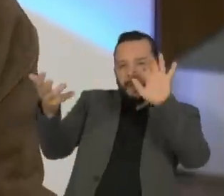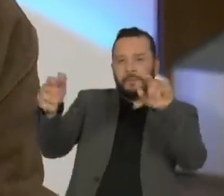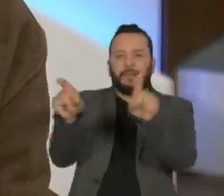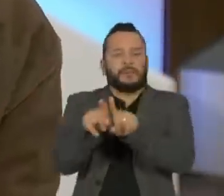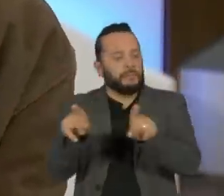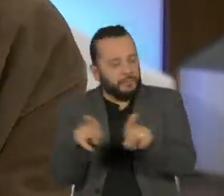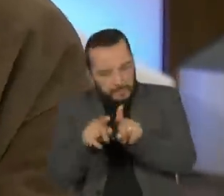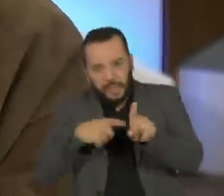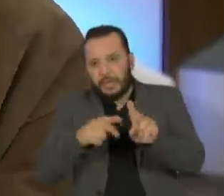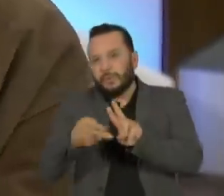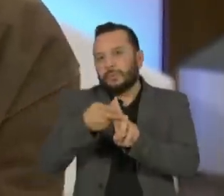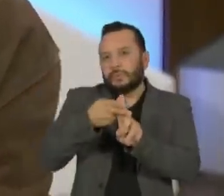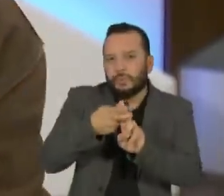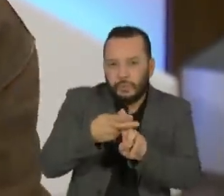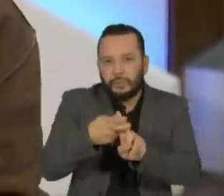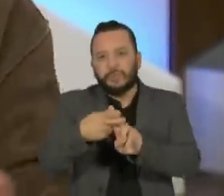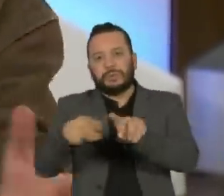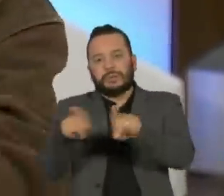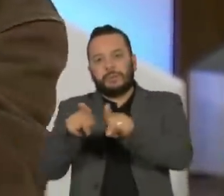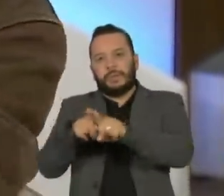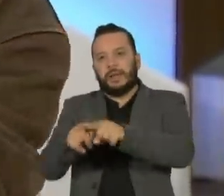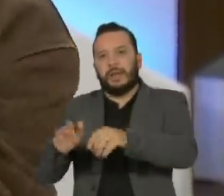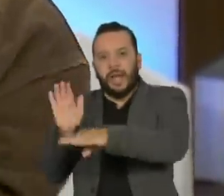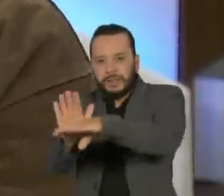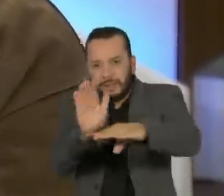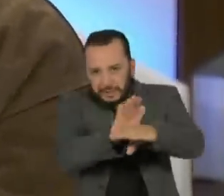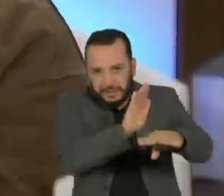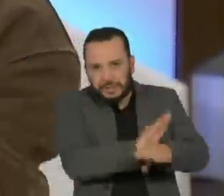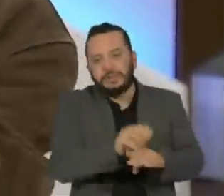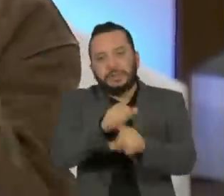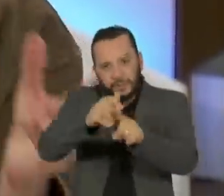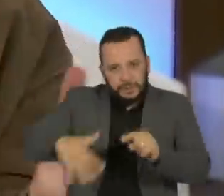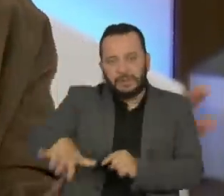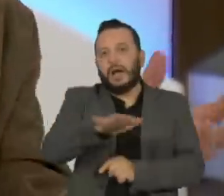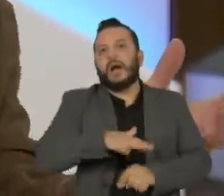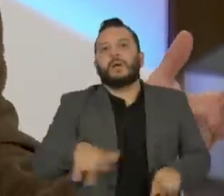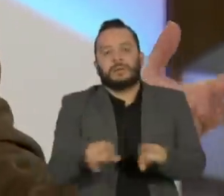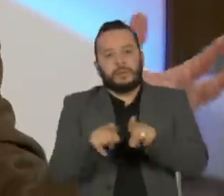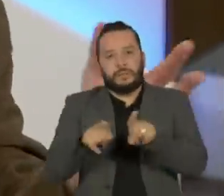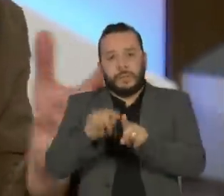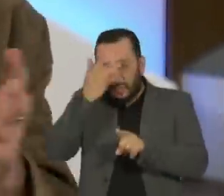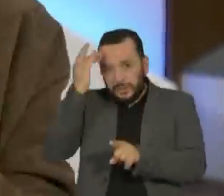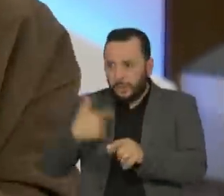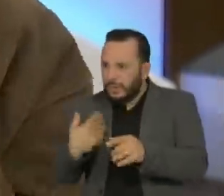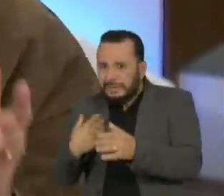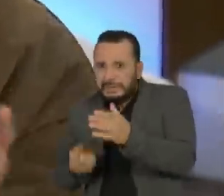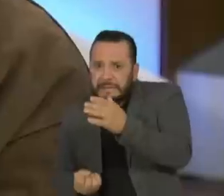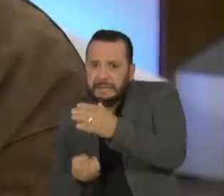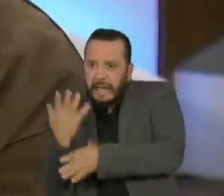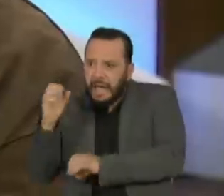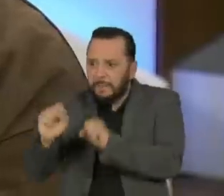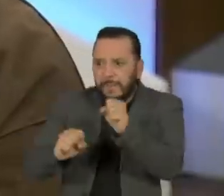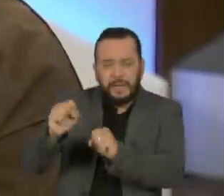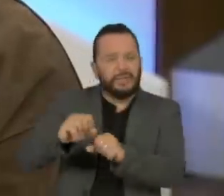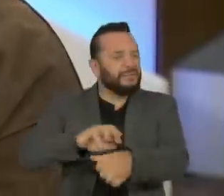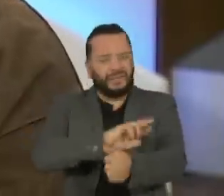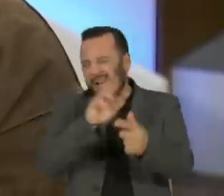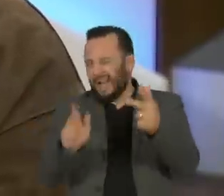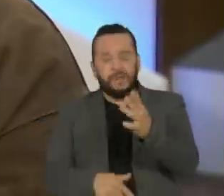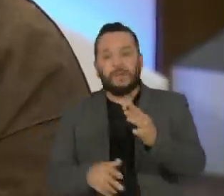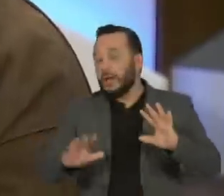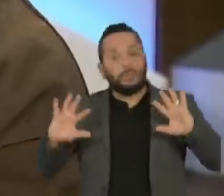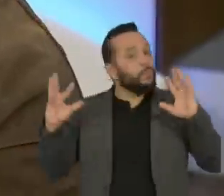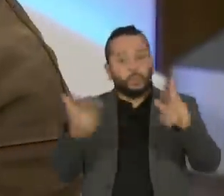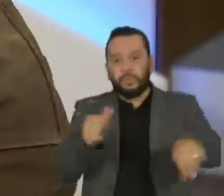precisamos de eventos de empreendedorismo, haverá uma hibridização de várias correntes ideológicas porque vai mudar